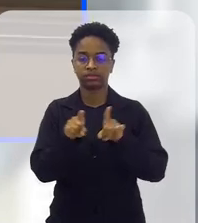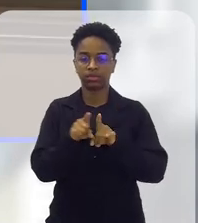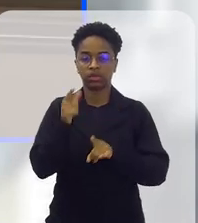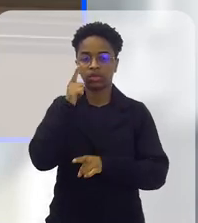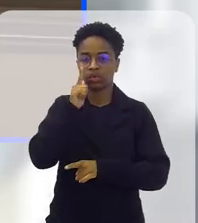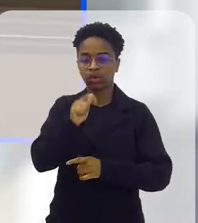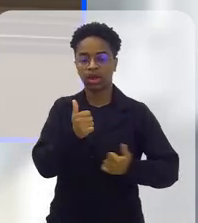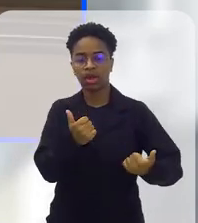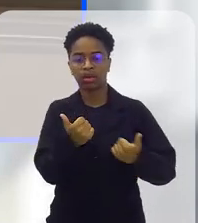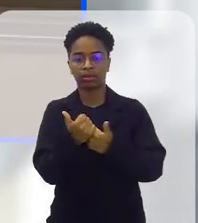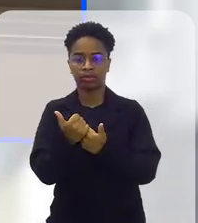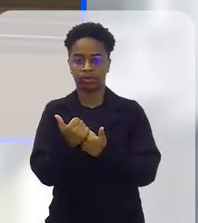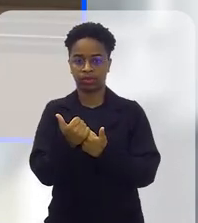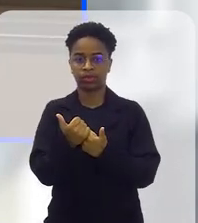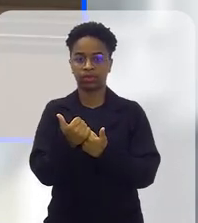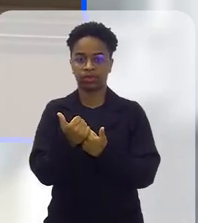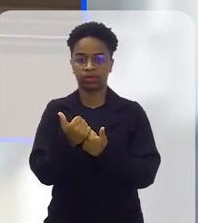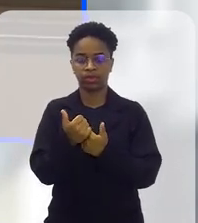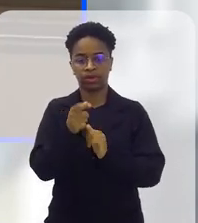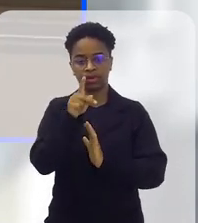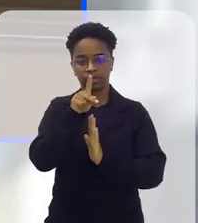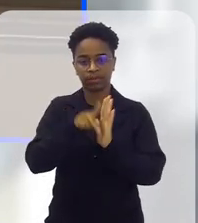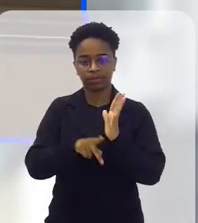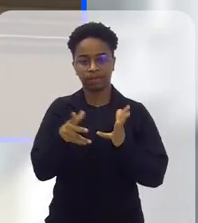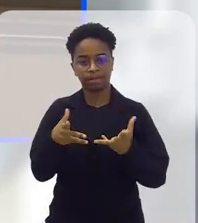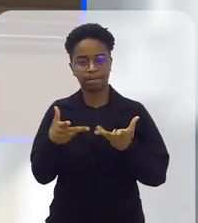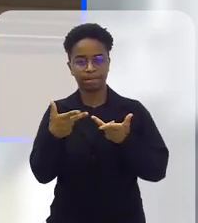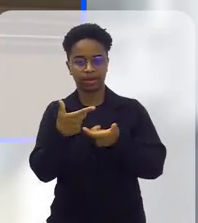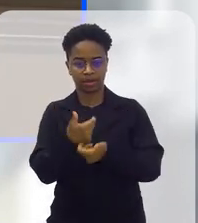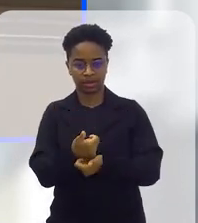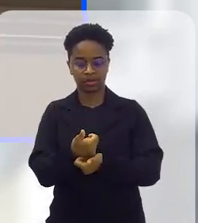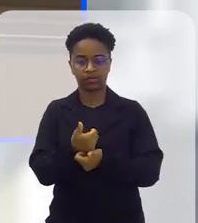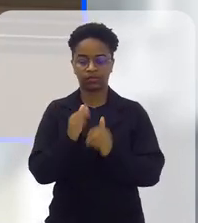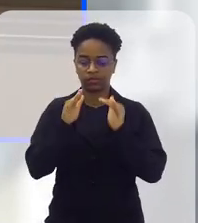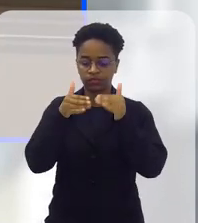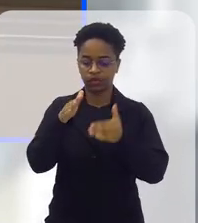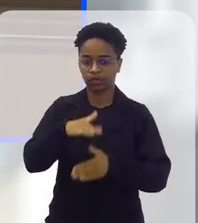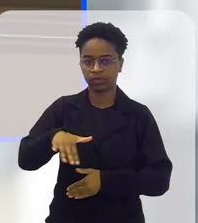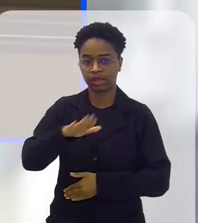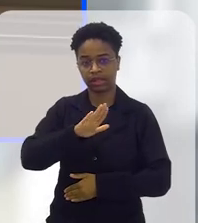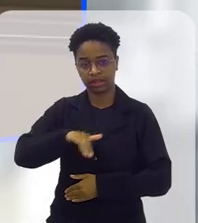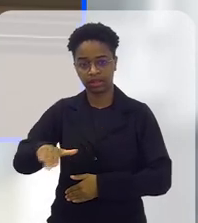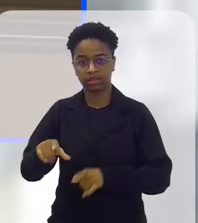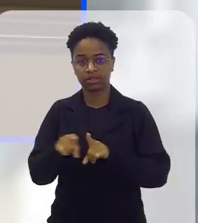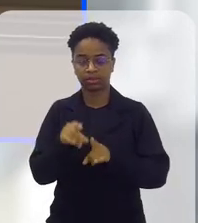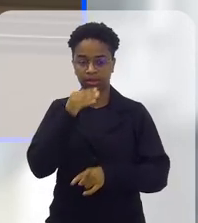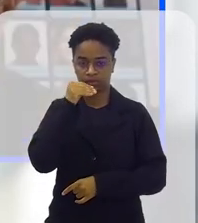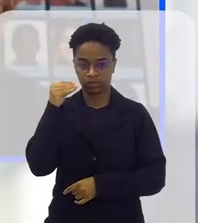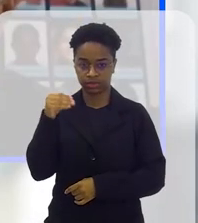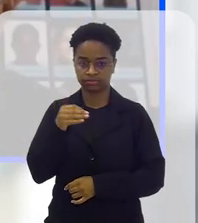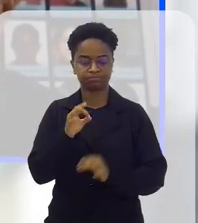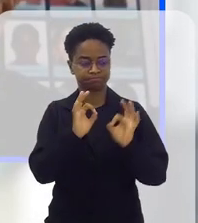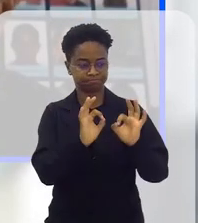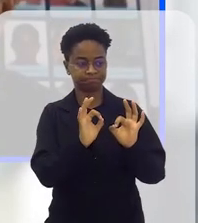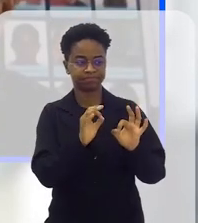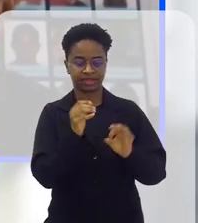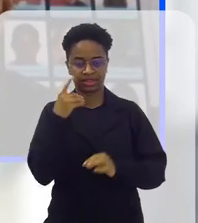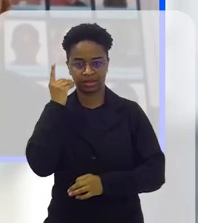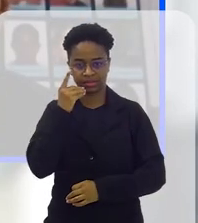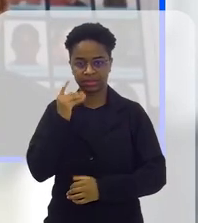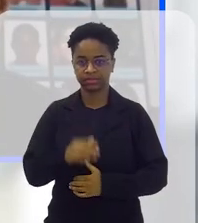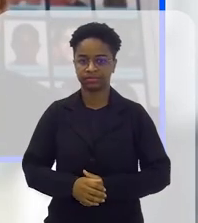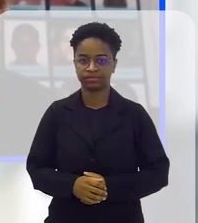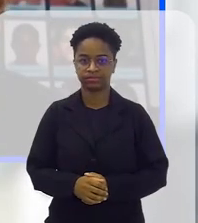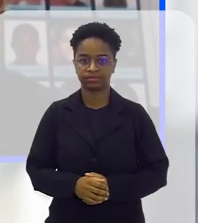e possa dar mais apoio a esses projetos maravilhosos pela infância e adolescência. Exatamente,